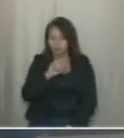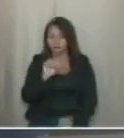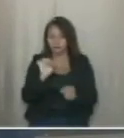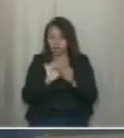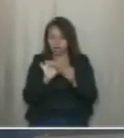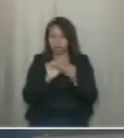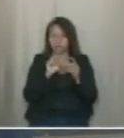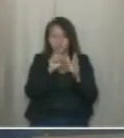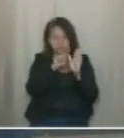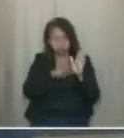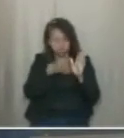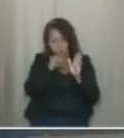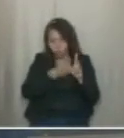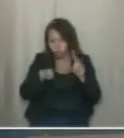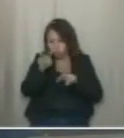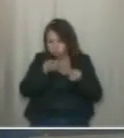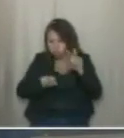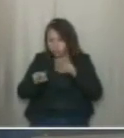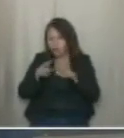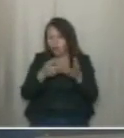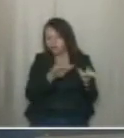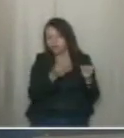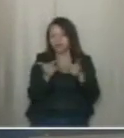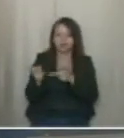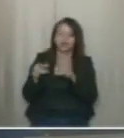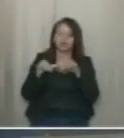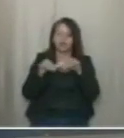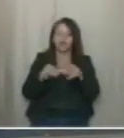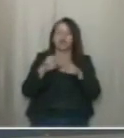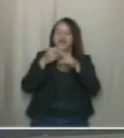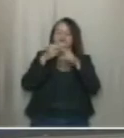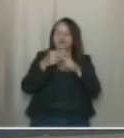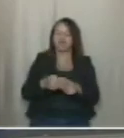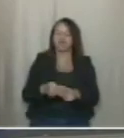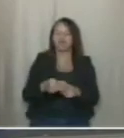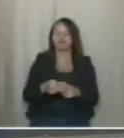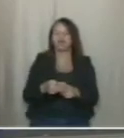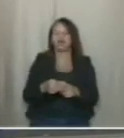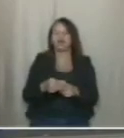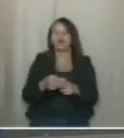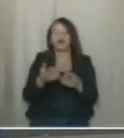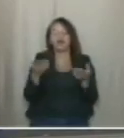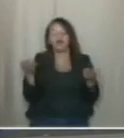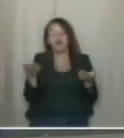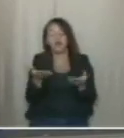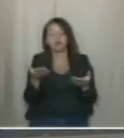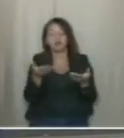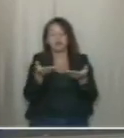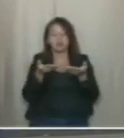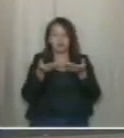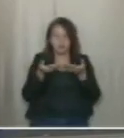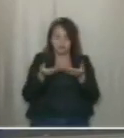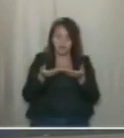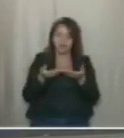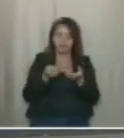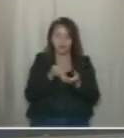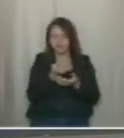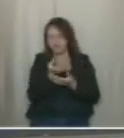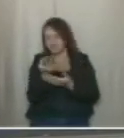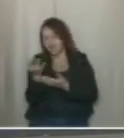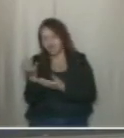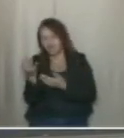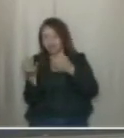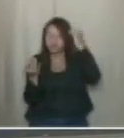vistoria, uma visita ao mercado da Encruzilhada, onde recebemos várias e